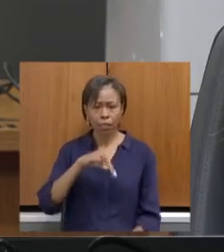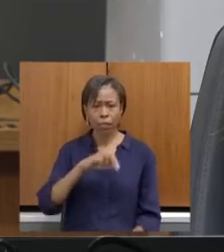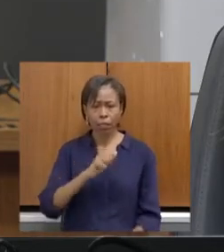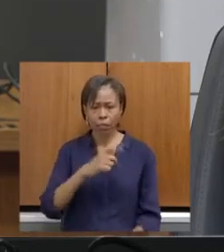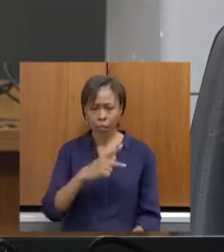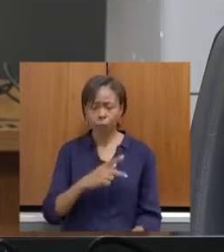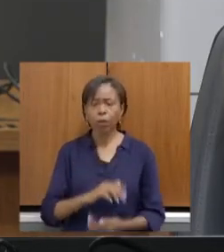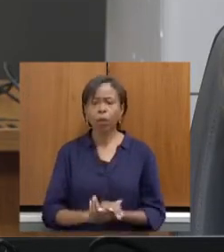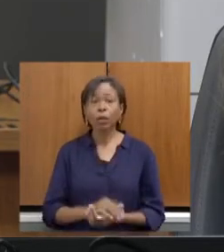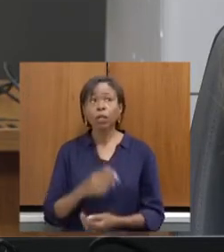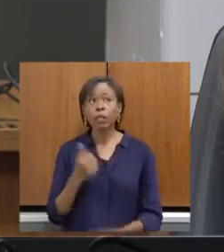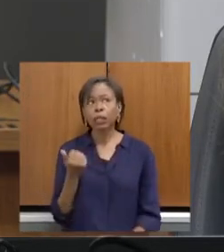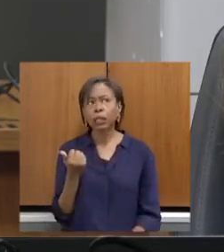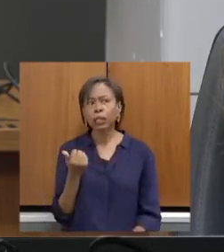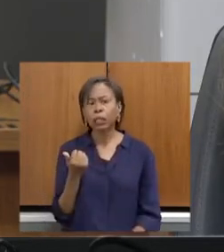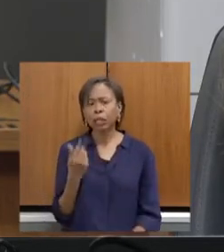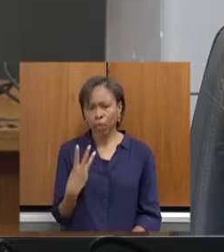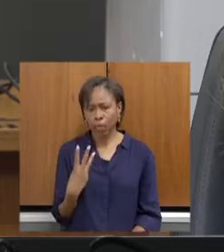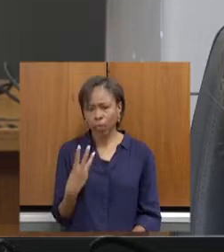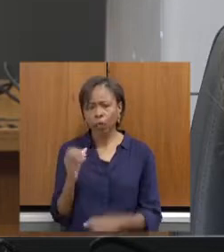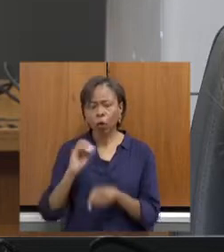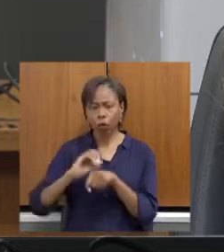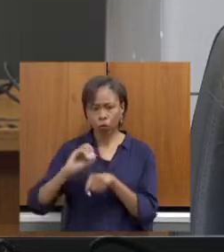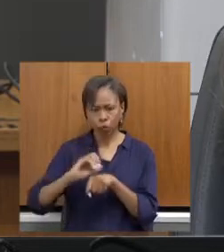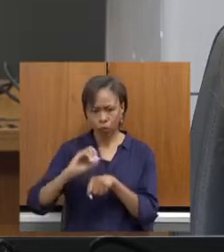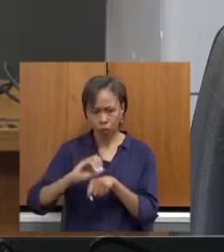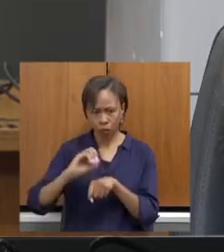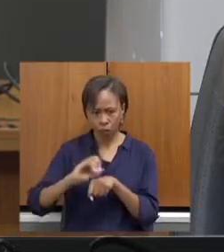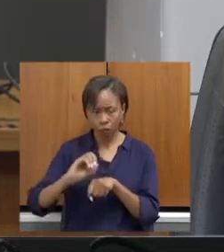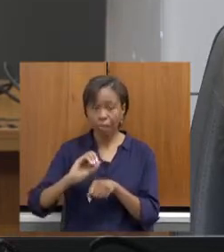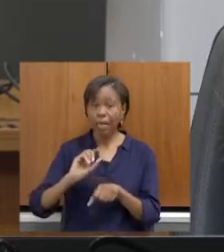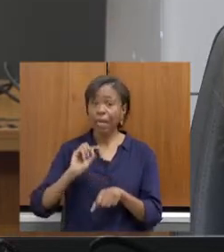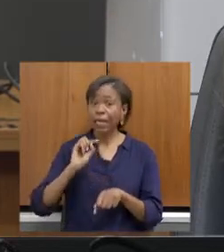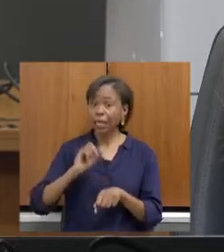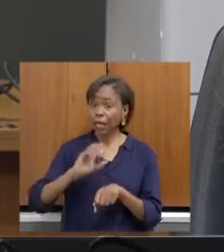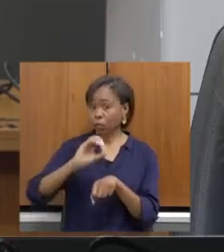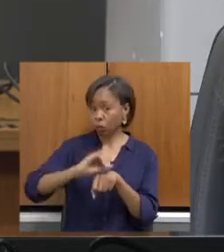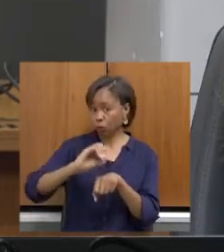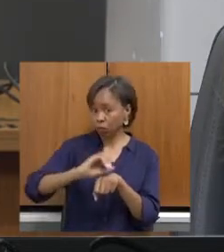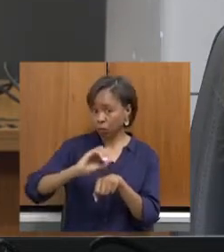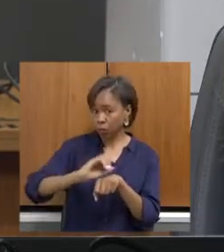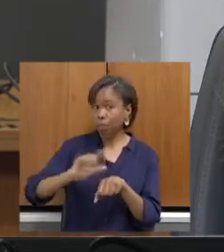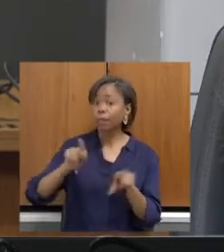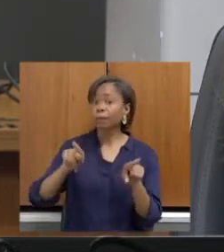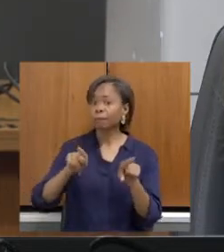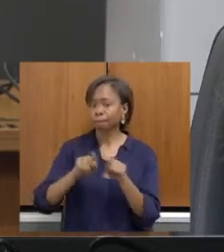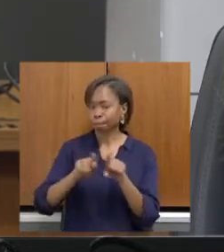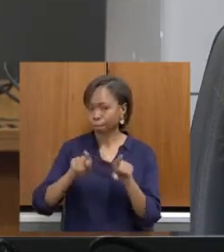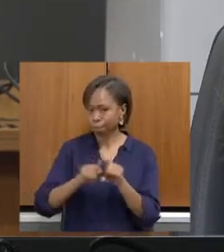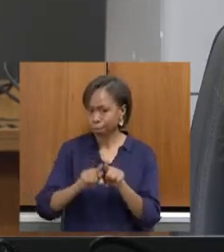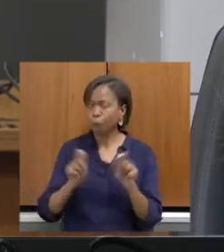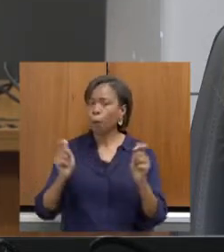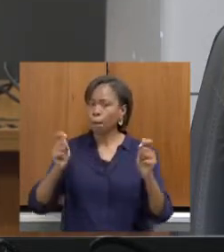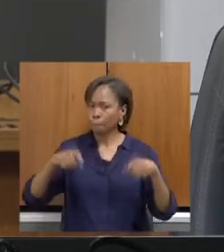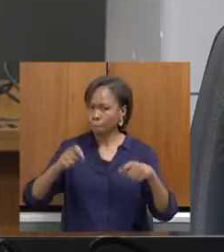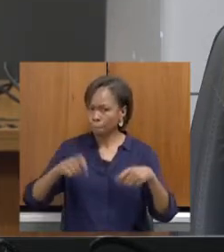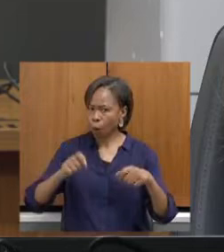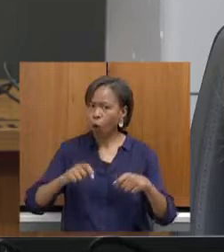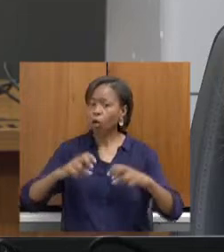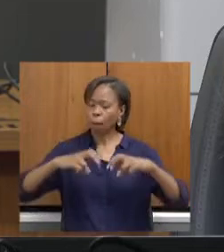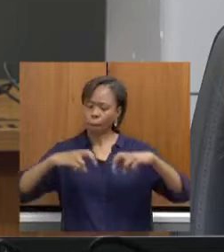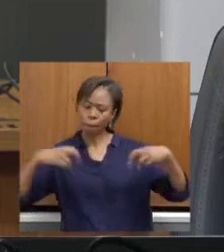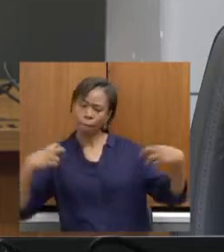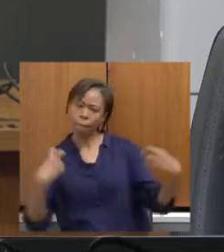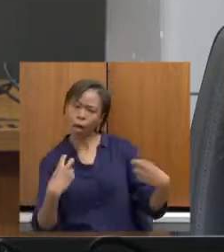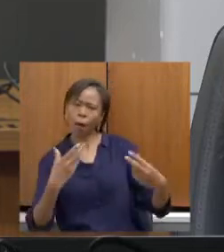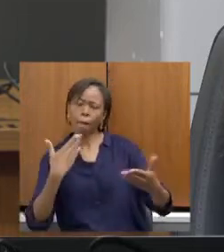oficinas, foram 13 oficinas. Além dessas... Dentro dessas oficinas, nós também tivemos a oportunidade de realizar algumas rodas de conversa.